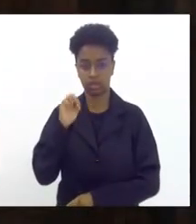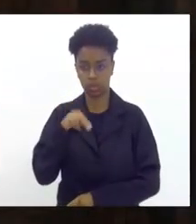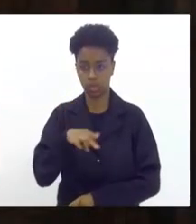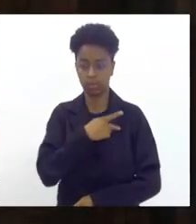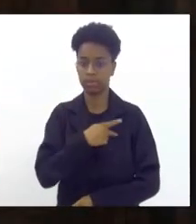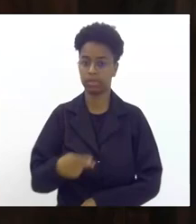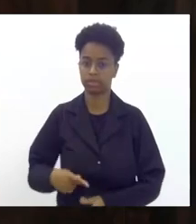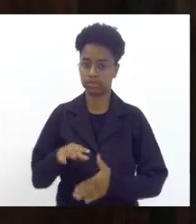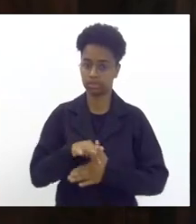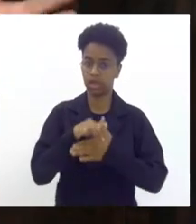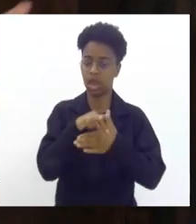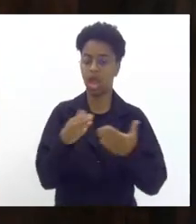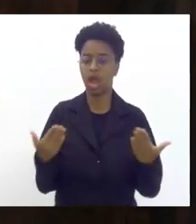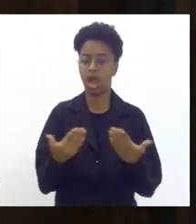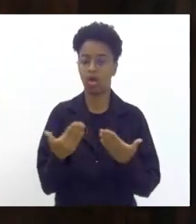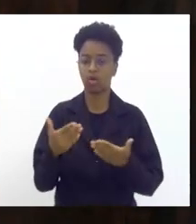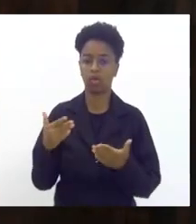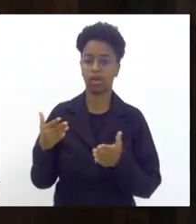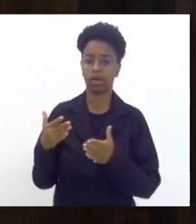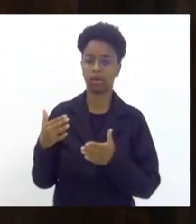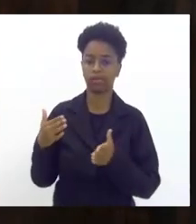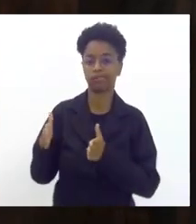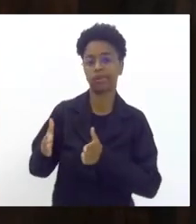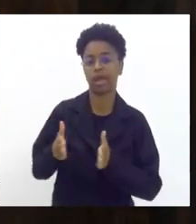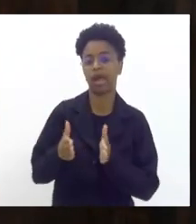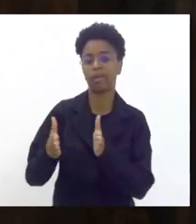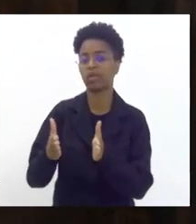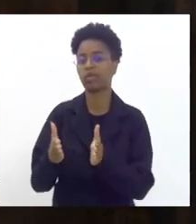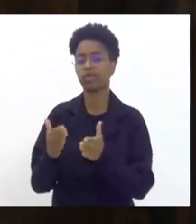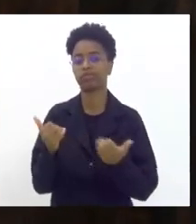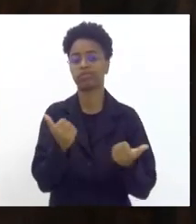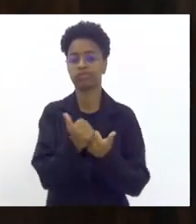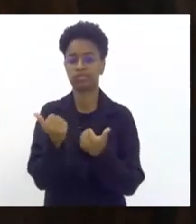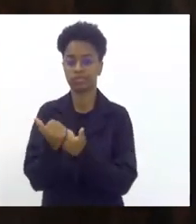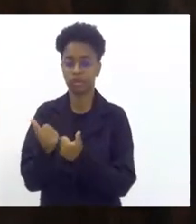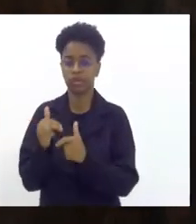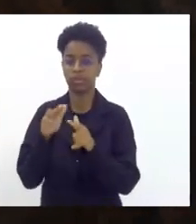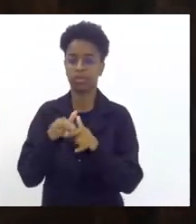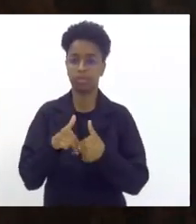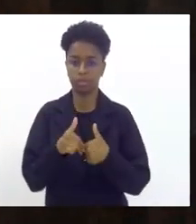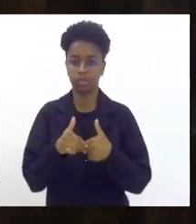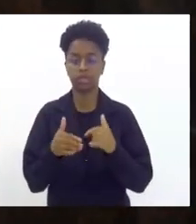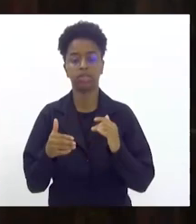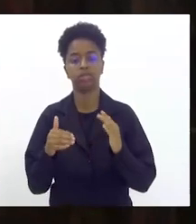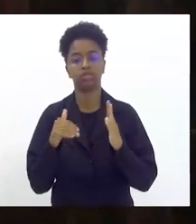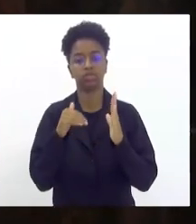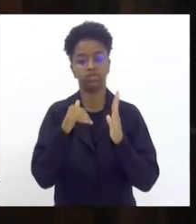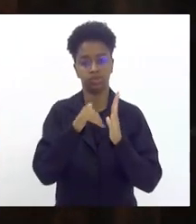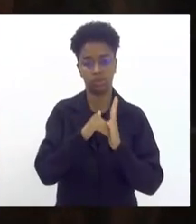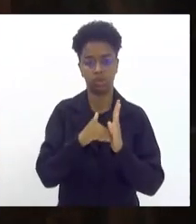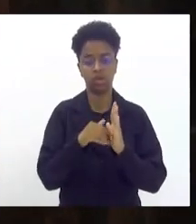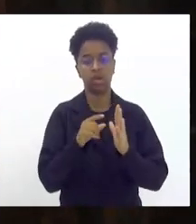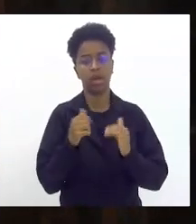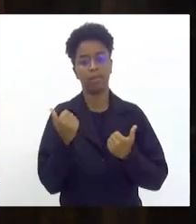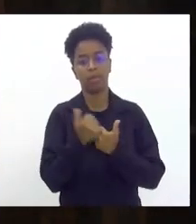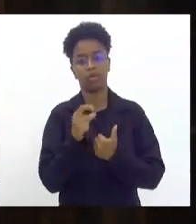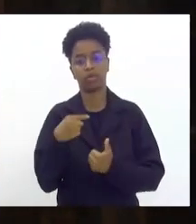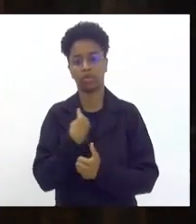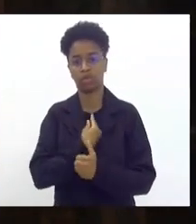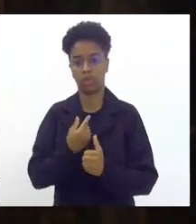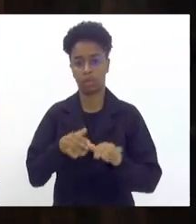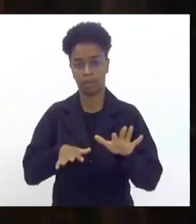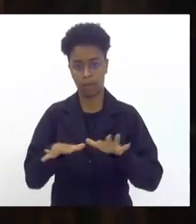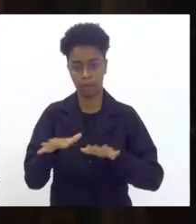que agora está numa trajetória, numa caminhada de fortalecer, através da bancada federal, o nosso movimento. Pedro,